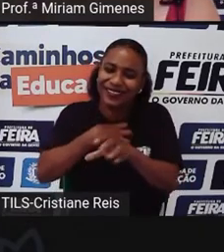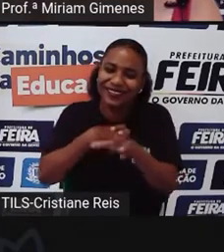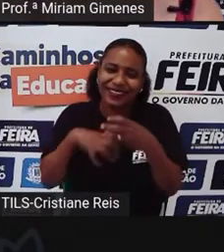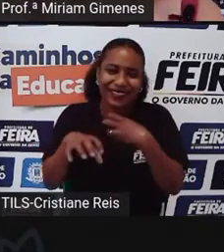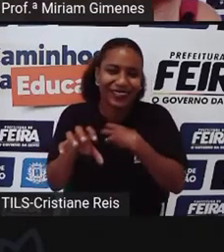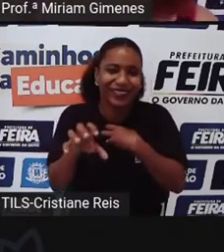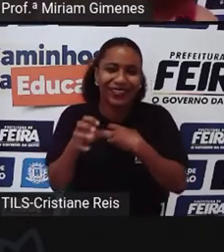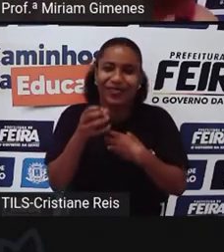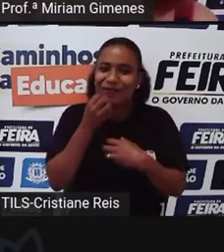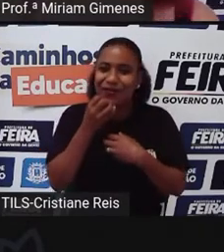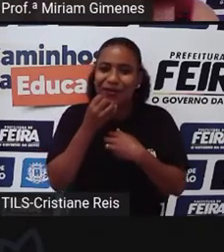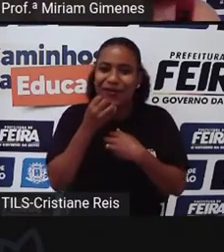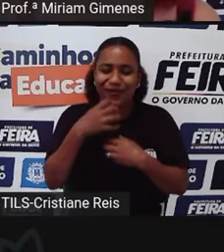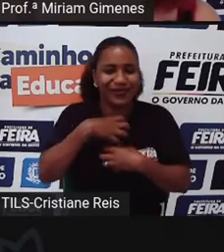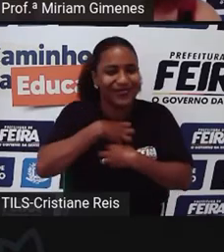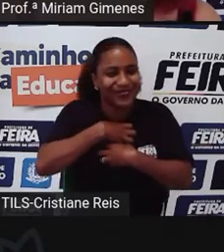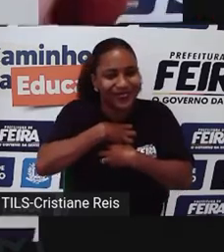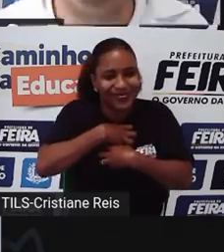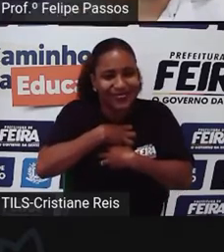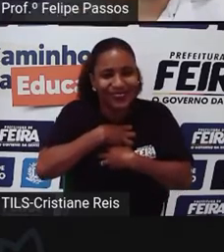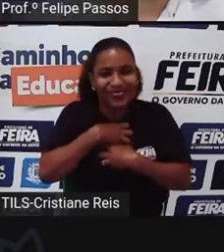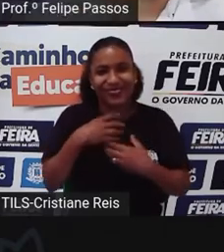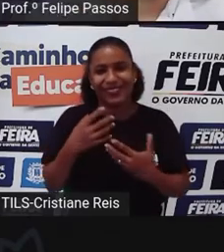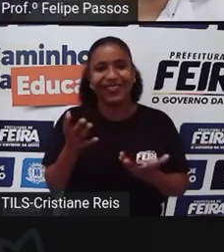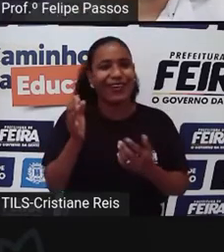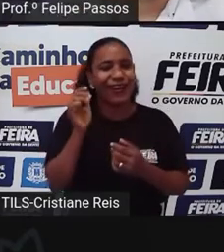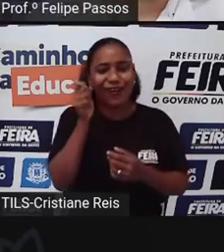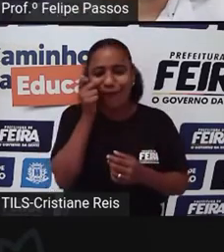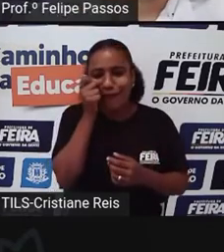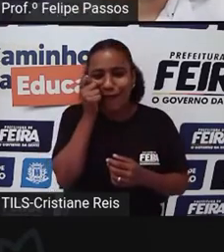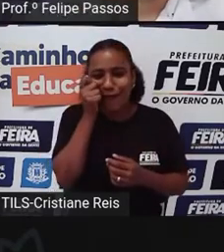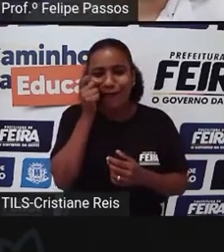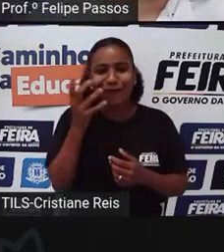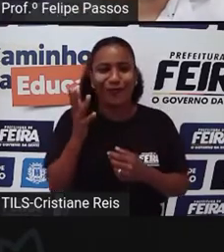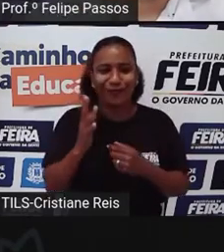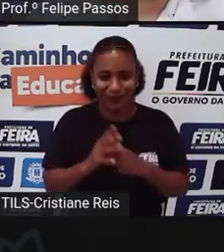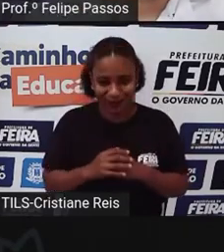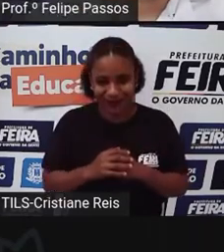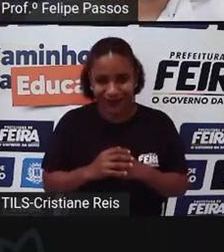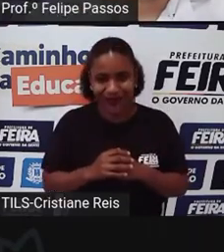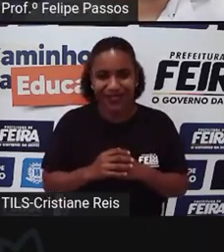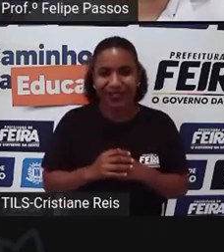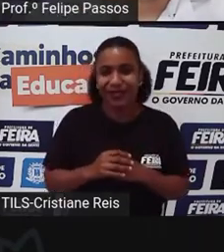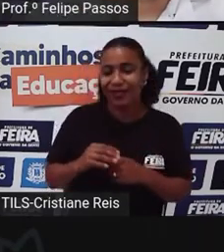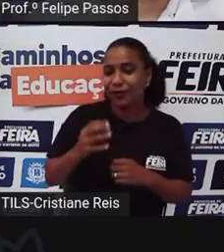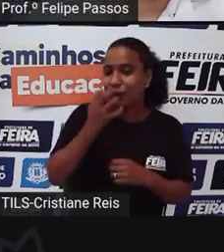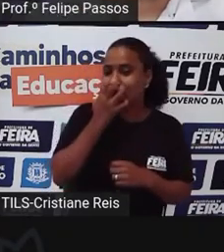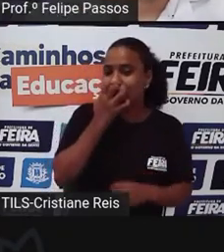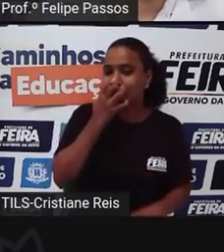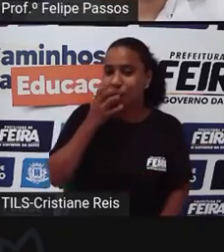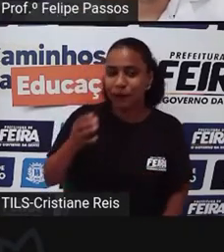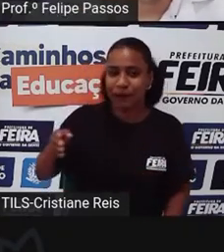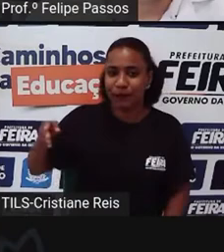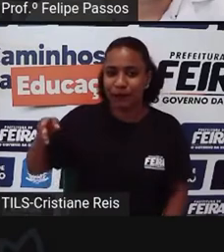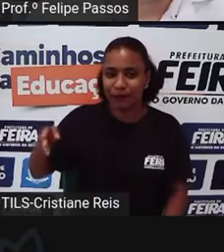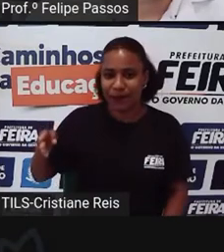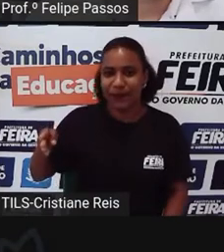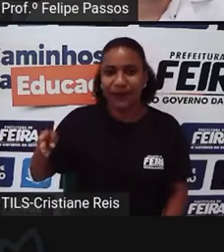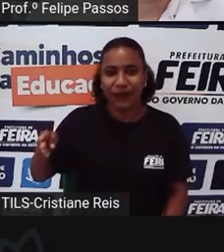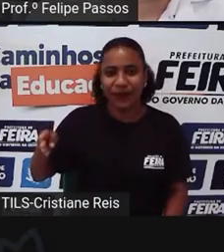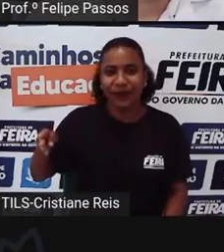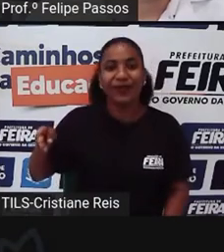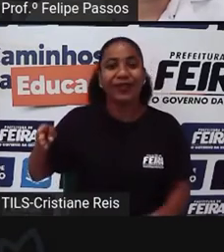Nossa senhora E esses adultos Que eu adoto Eu adotei mais adultos Que